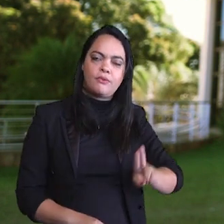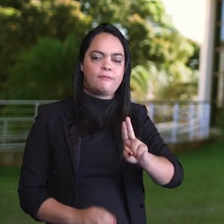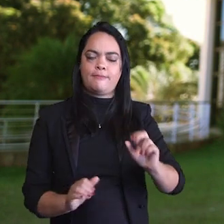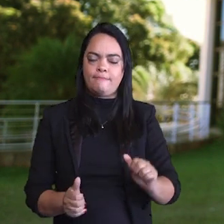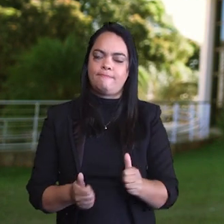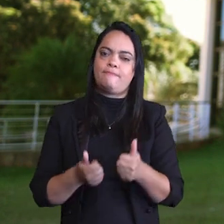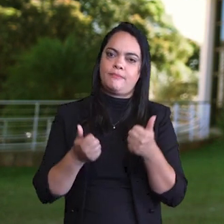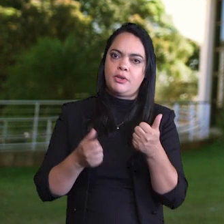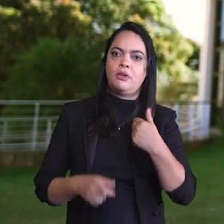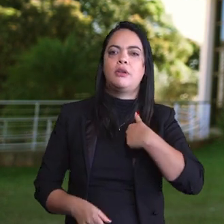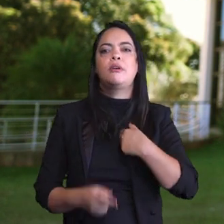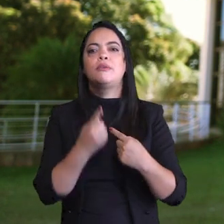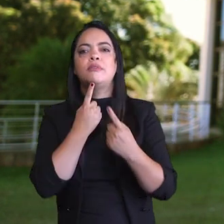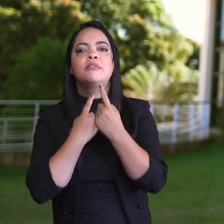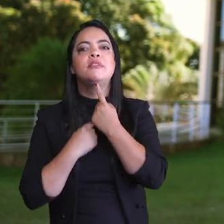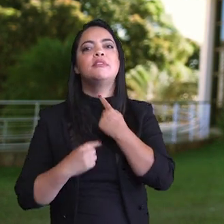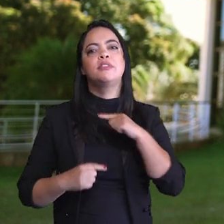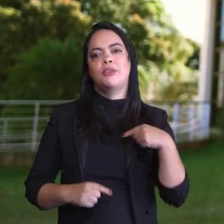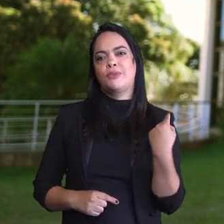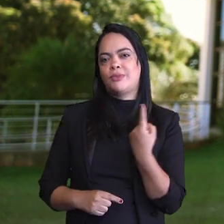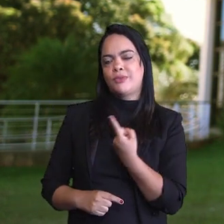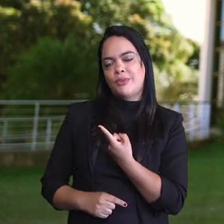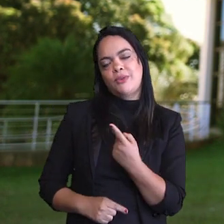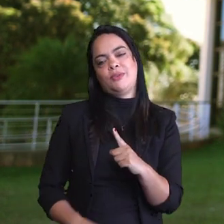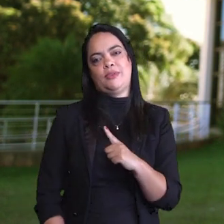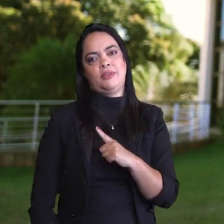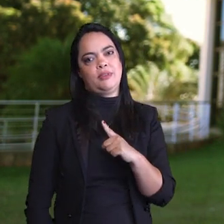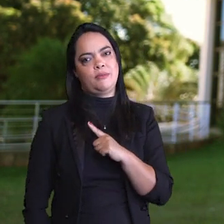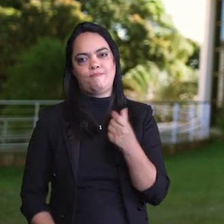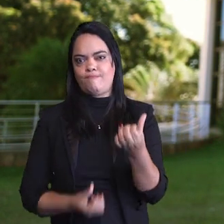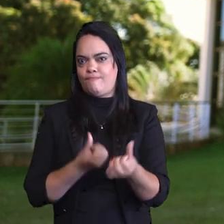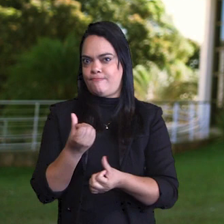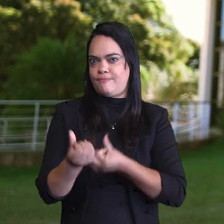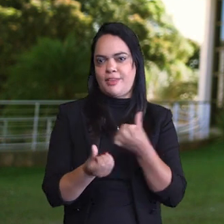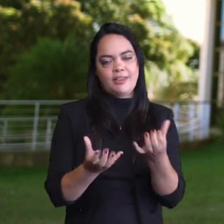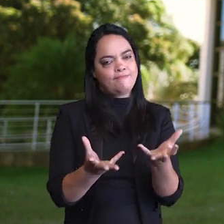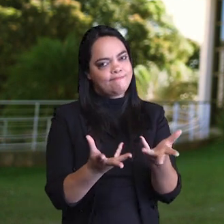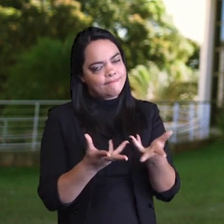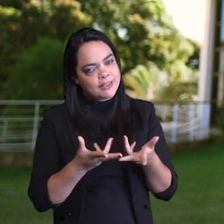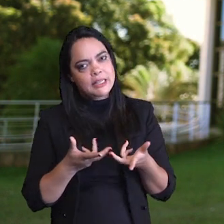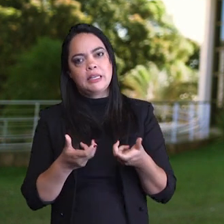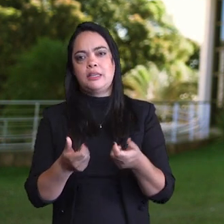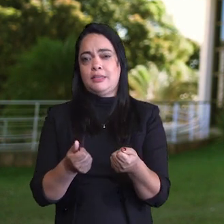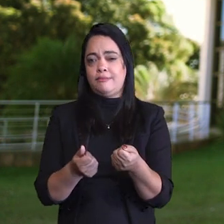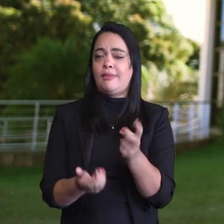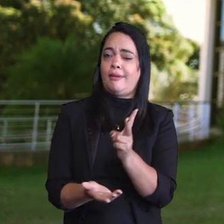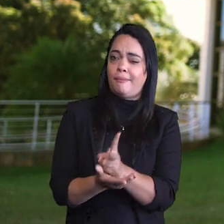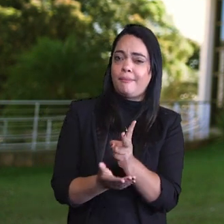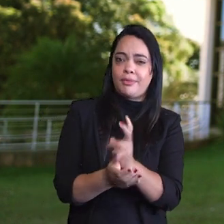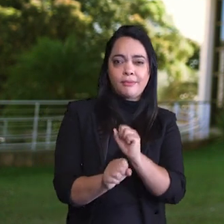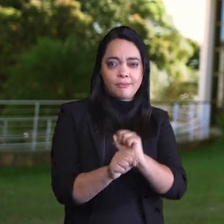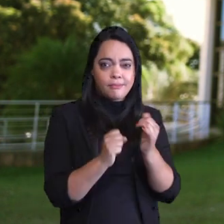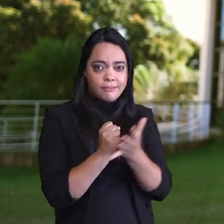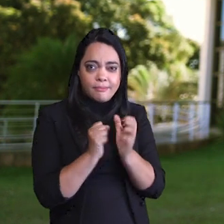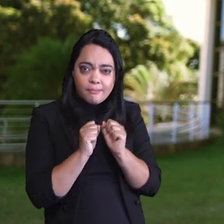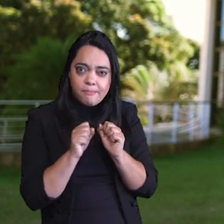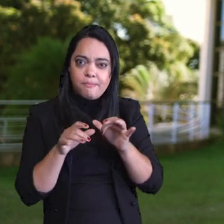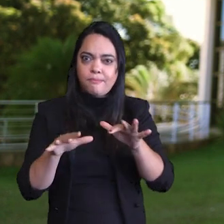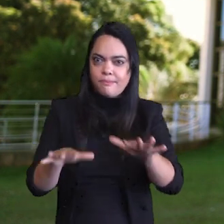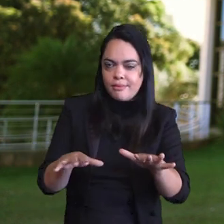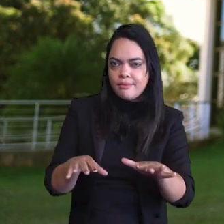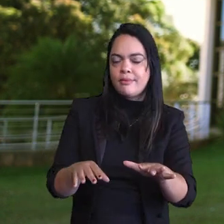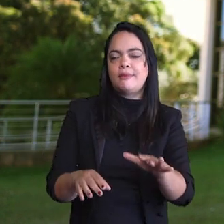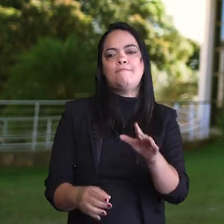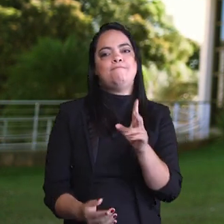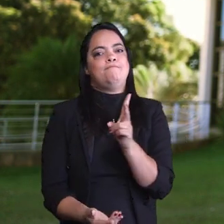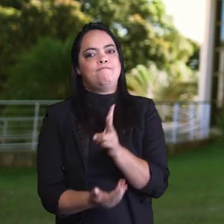forma possível. Eu desejo que tenhamos todos um excelente semestre, apesar da pandemia, apesar